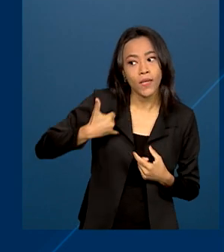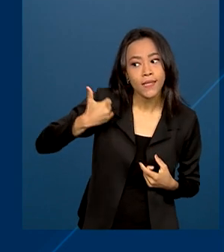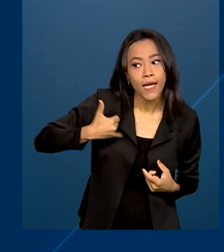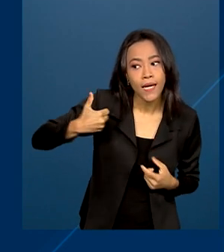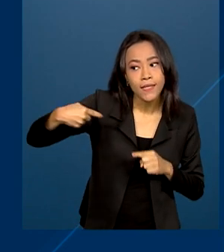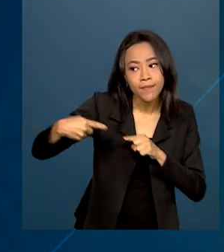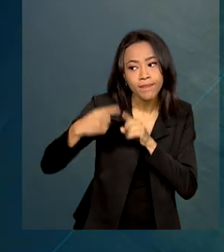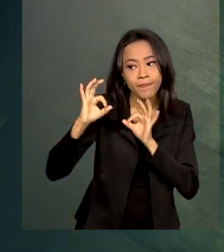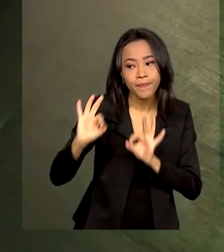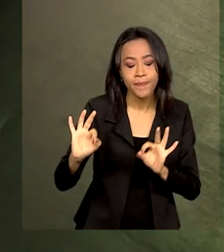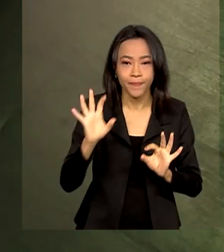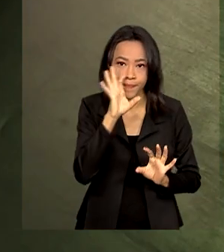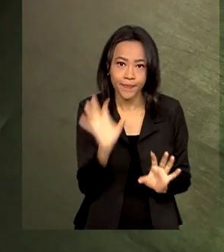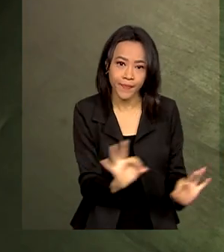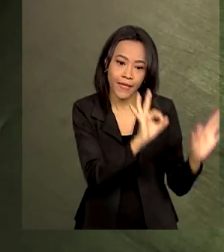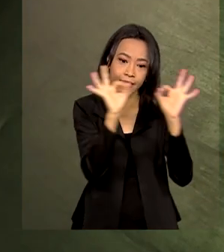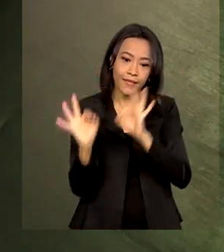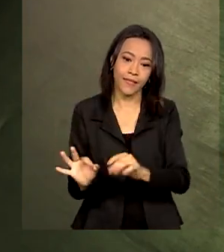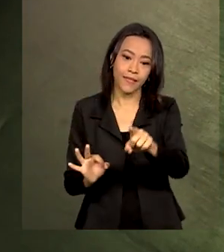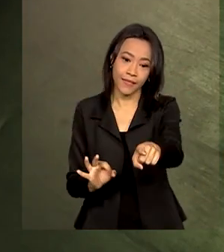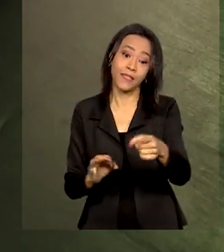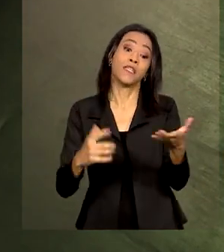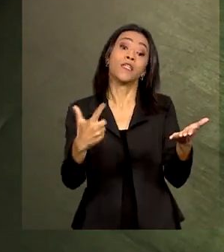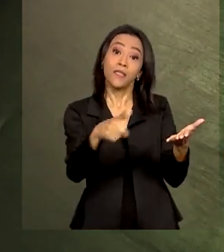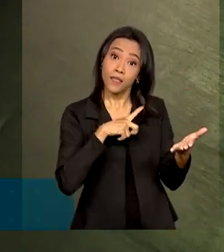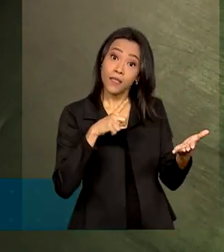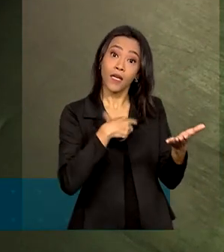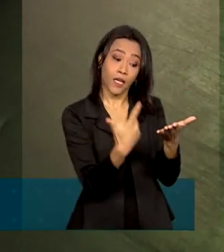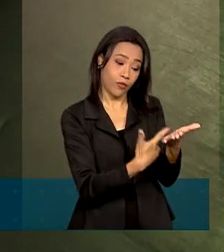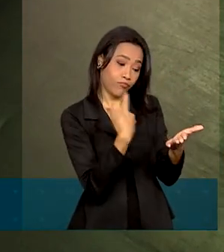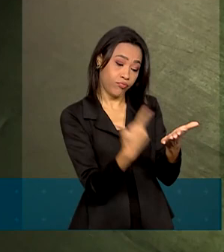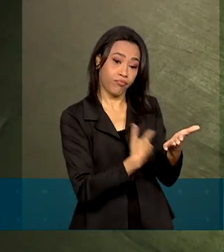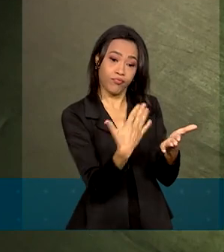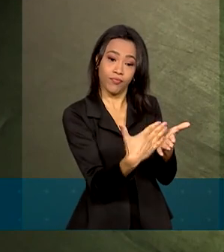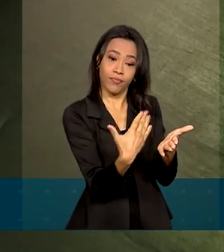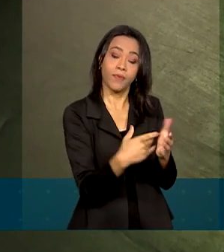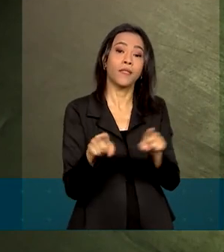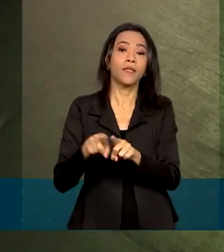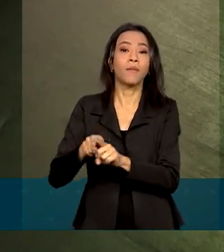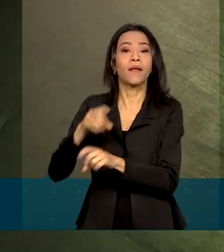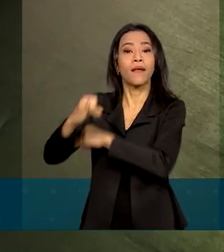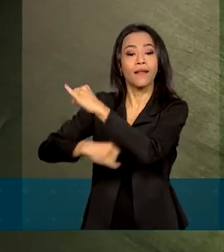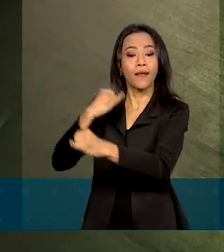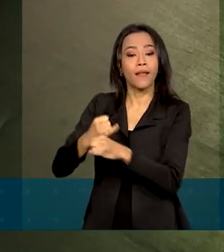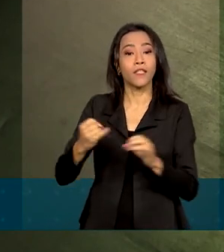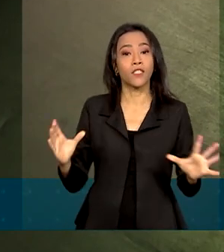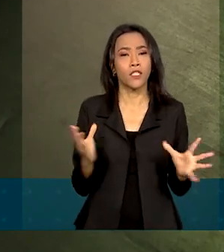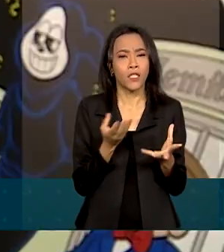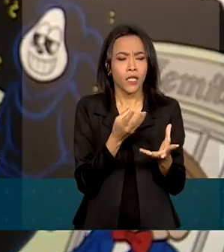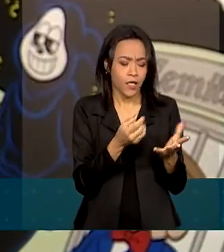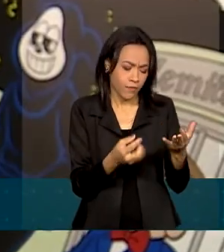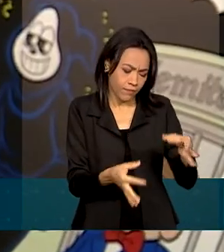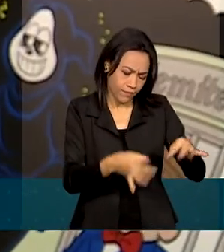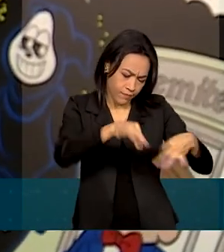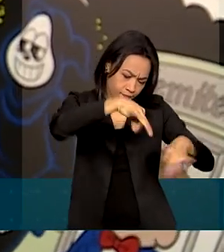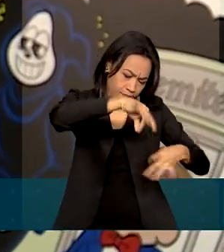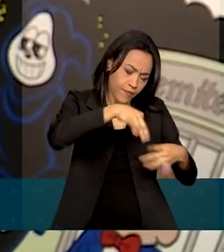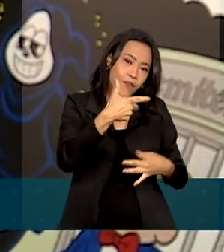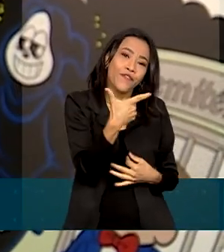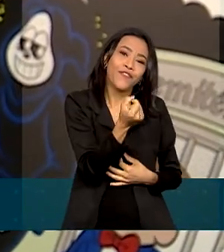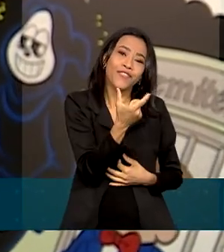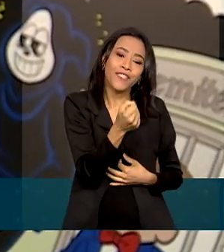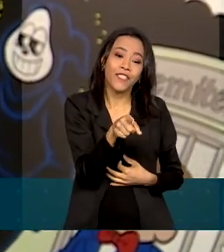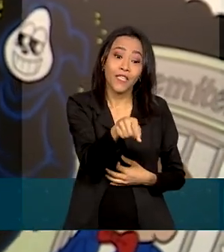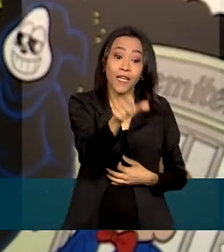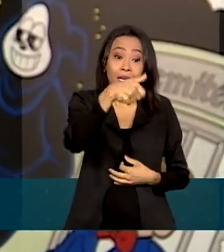indicativa. Nos formatos físico e digital, o gibi tem 20 páginas e conta a história do Cascão, que